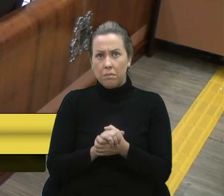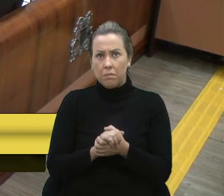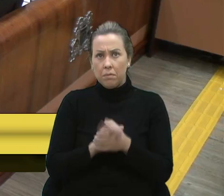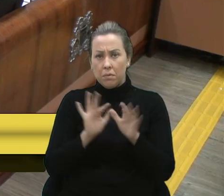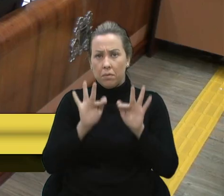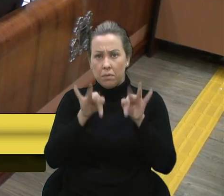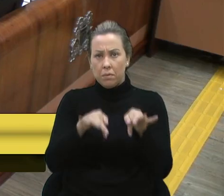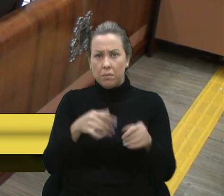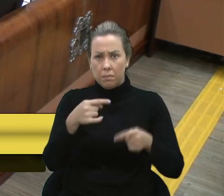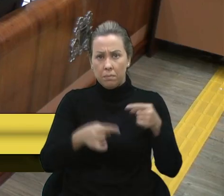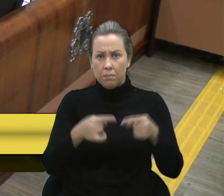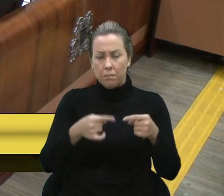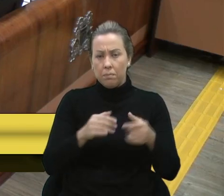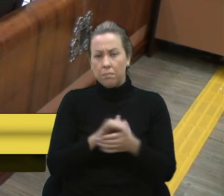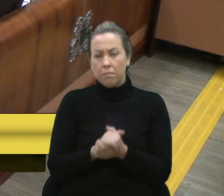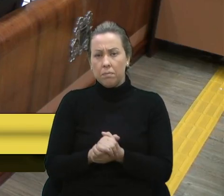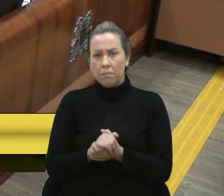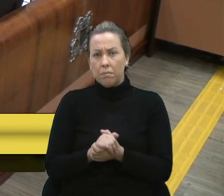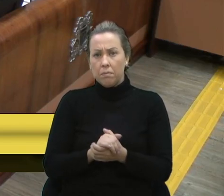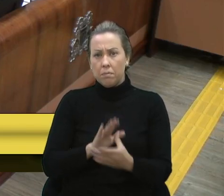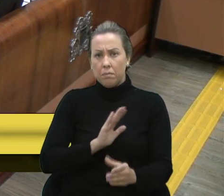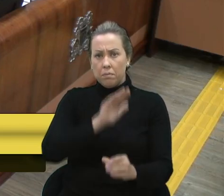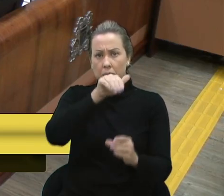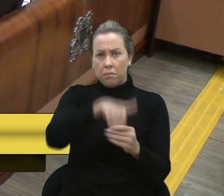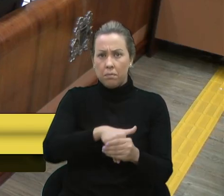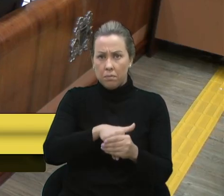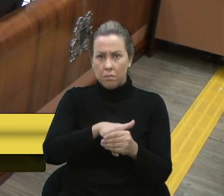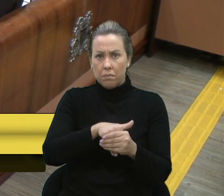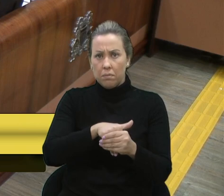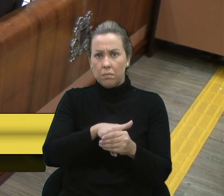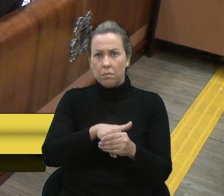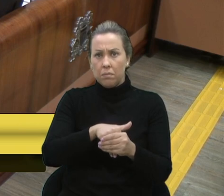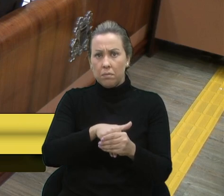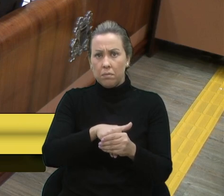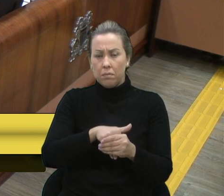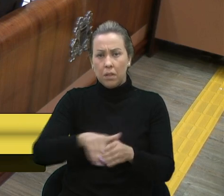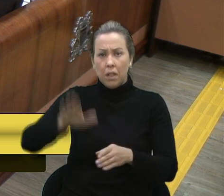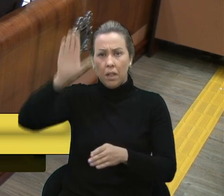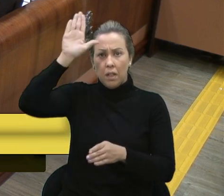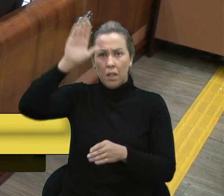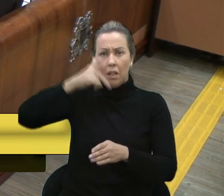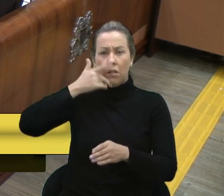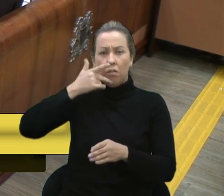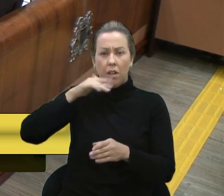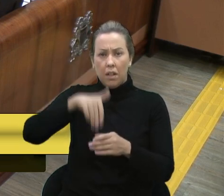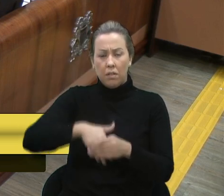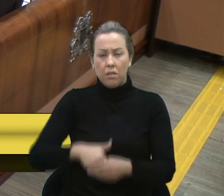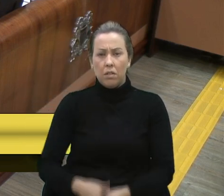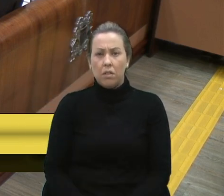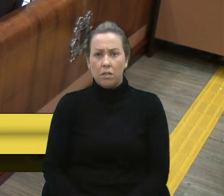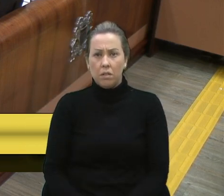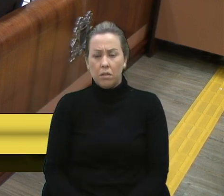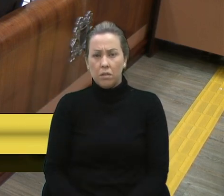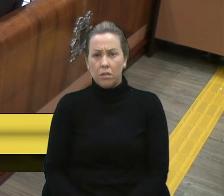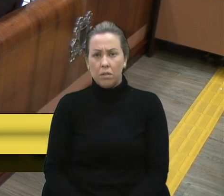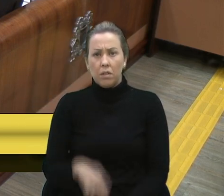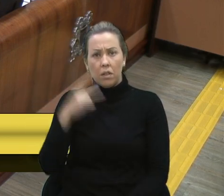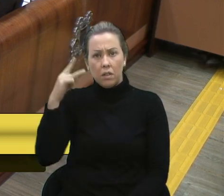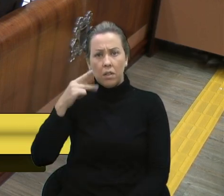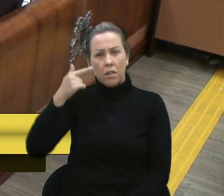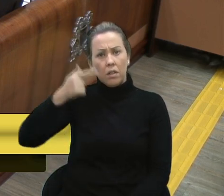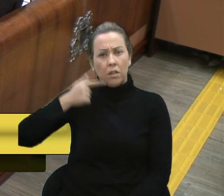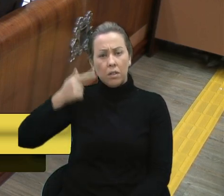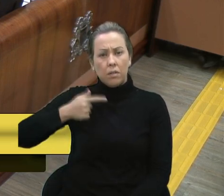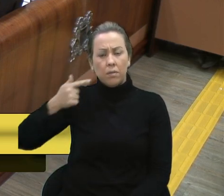Encerada a discussão, então, em votação. Agora é momento de declarar o voto. voto, Sr. Presidente. Para declarar o voto, a vereadora